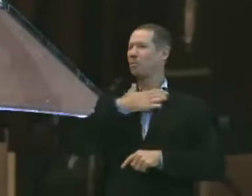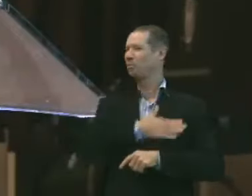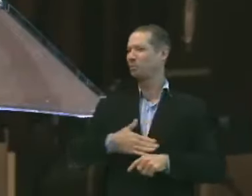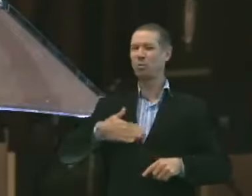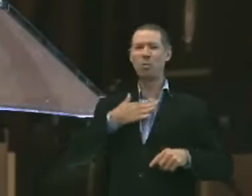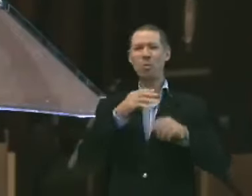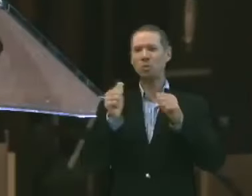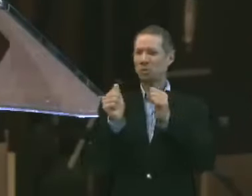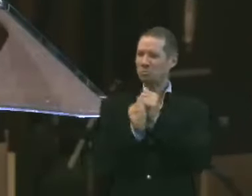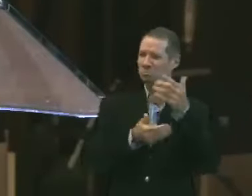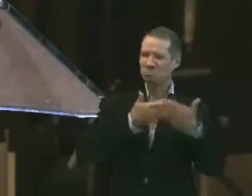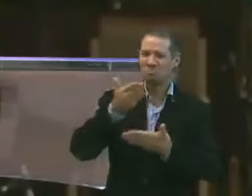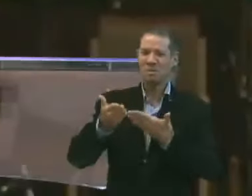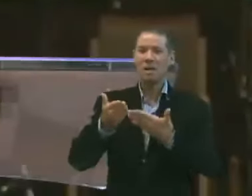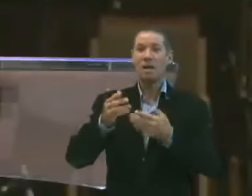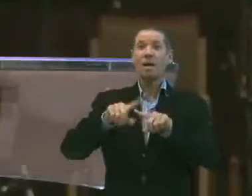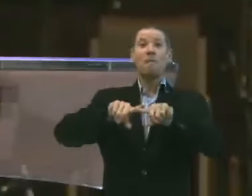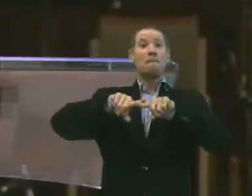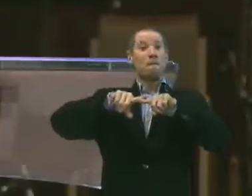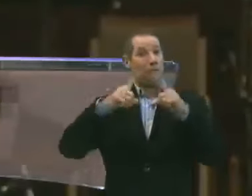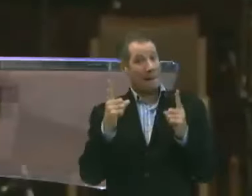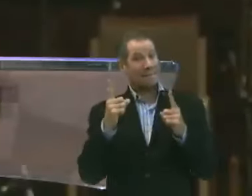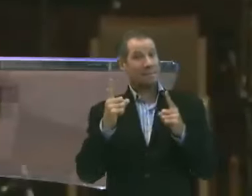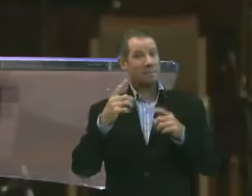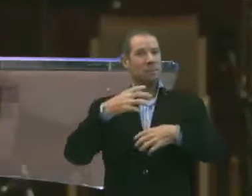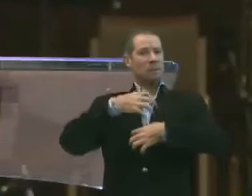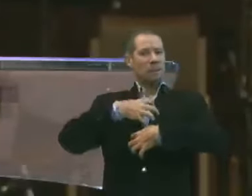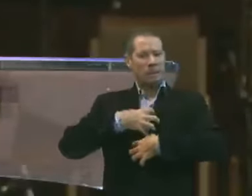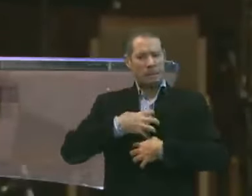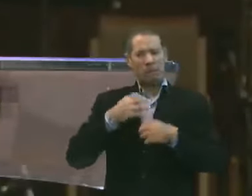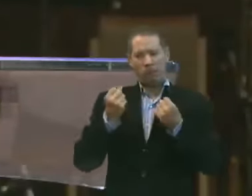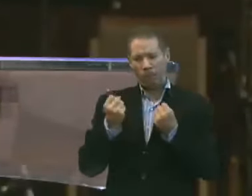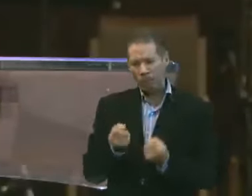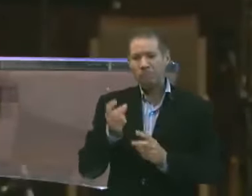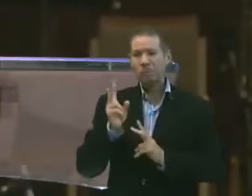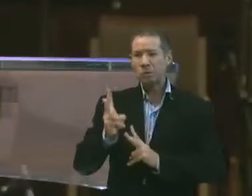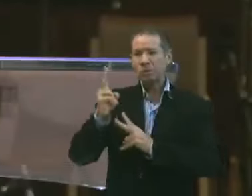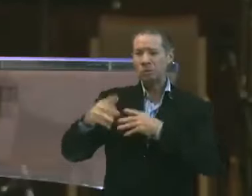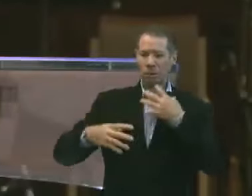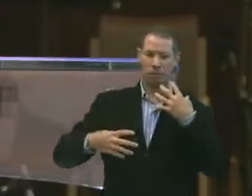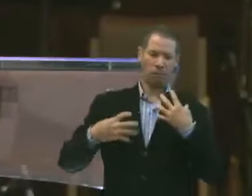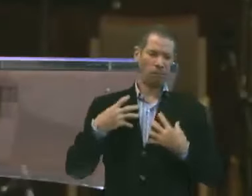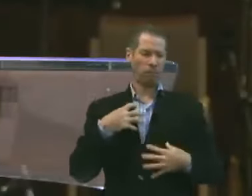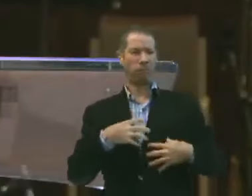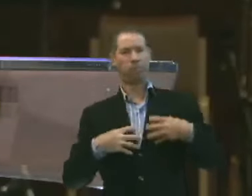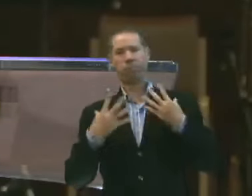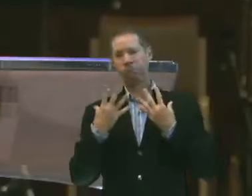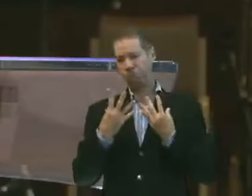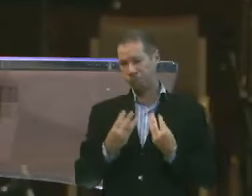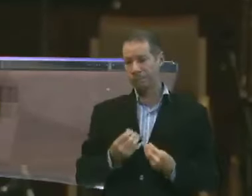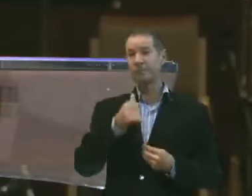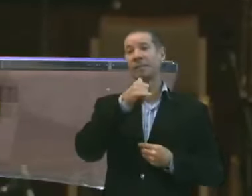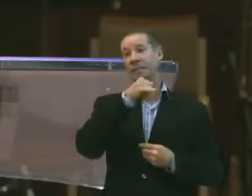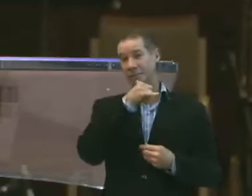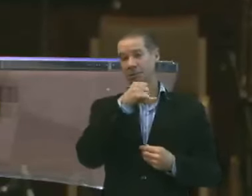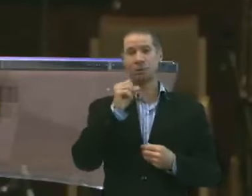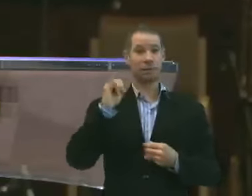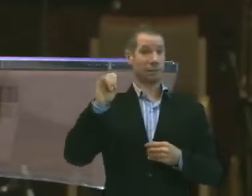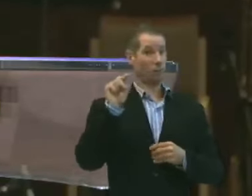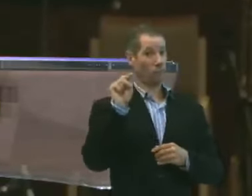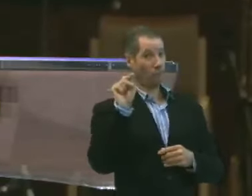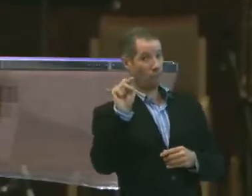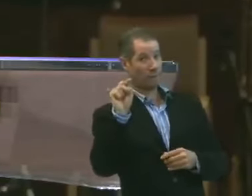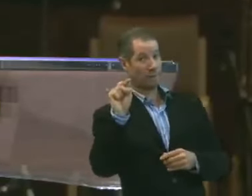estar. Mas você continua se sentindo pesado. Angustiado e triste. Se você.